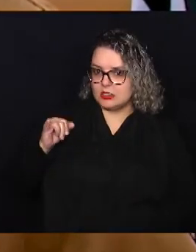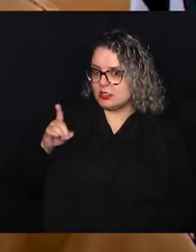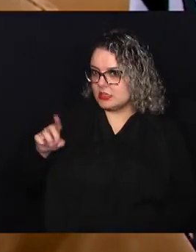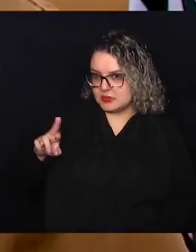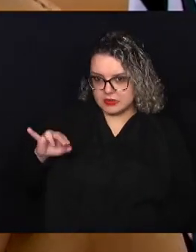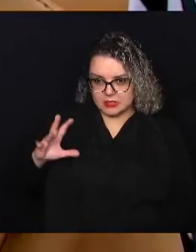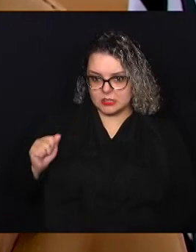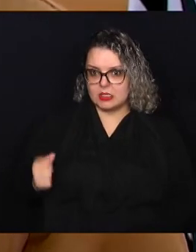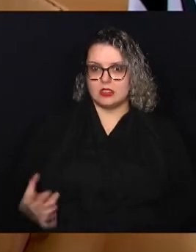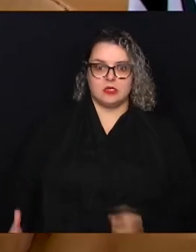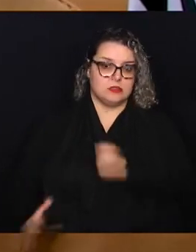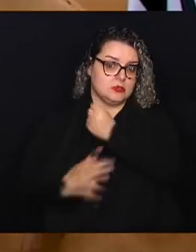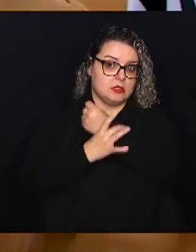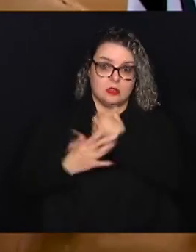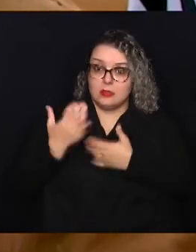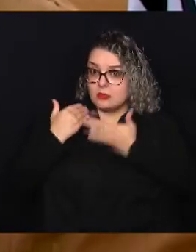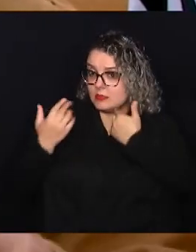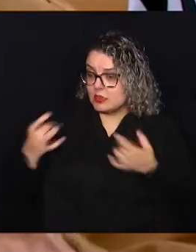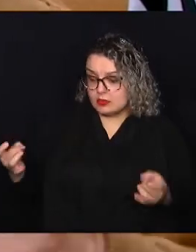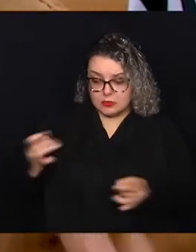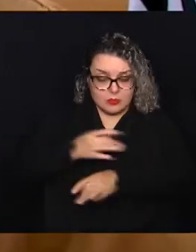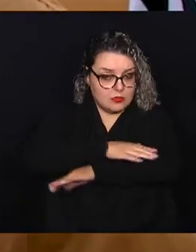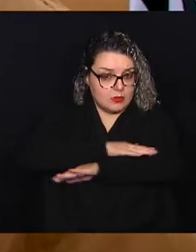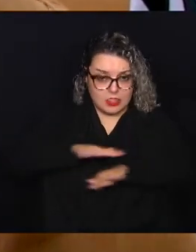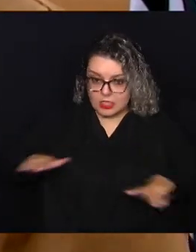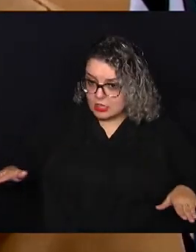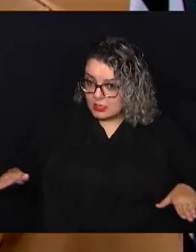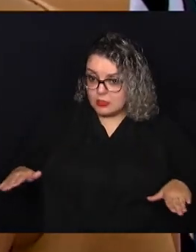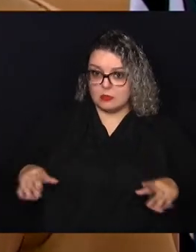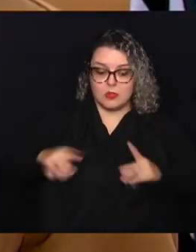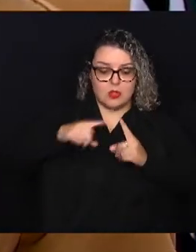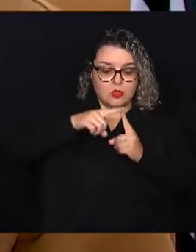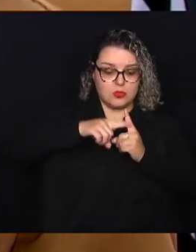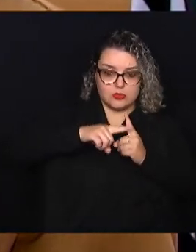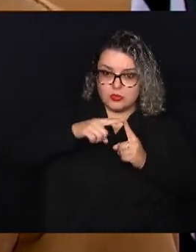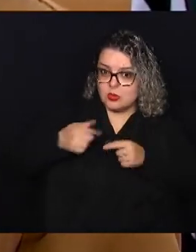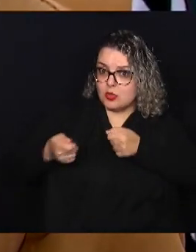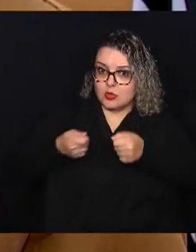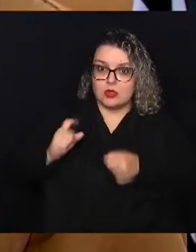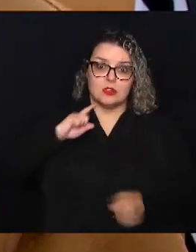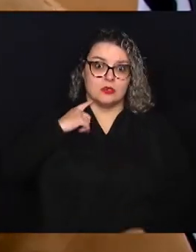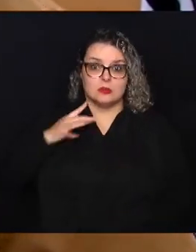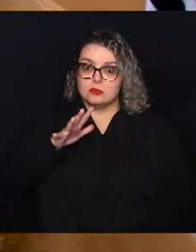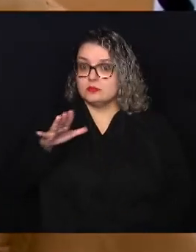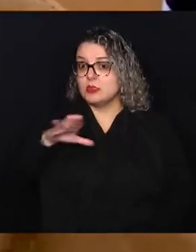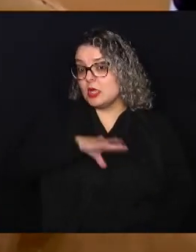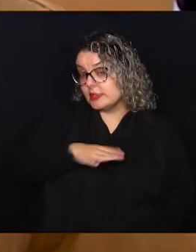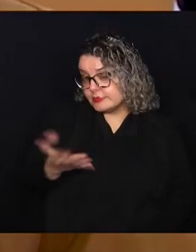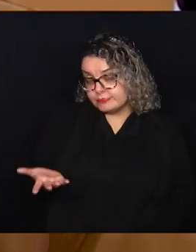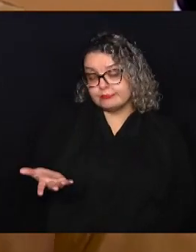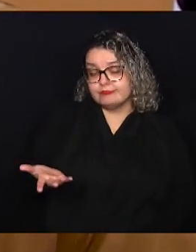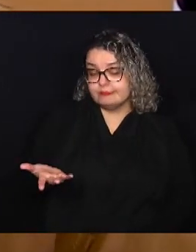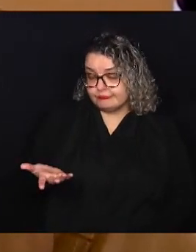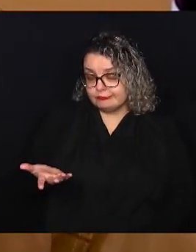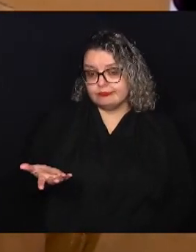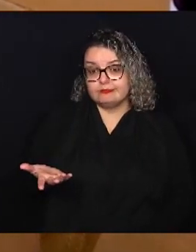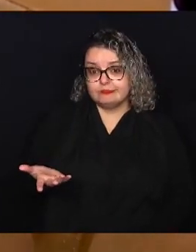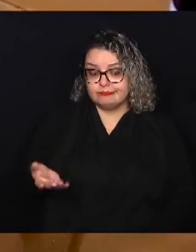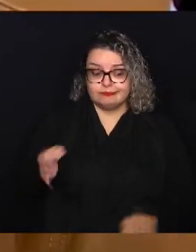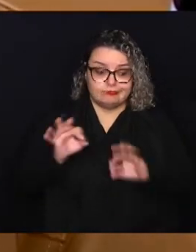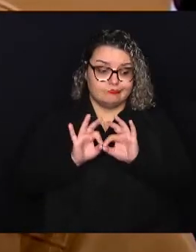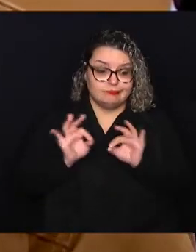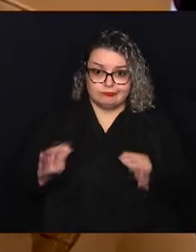alimentar, vai acabar com o controle da temperatura e da poluição na cidade e vai simplesmente